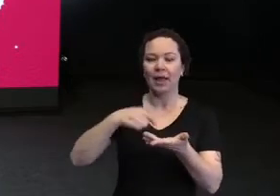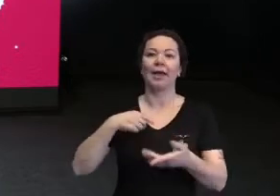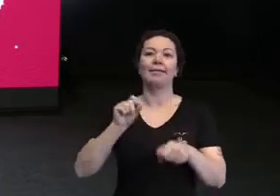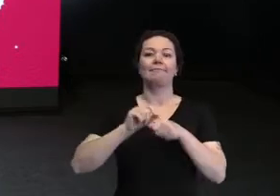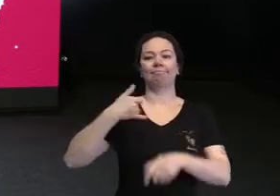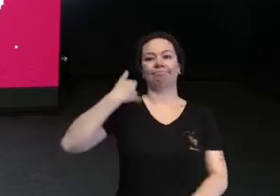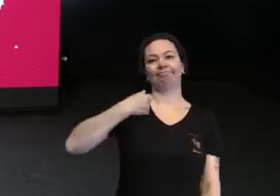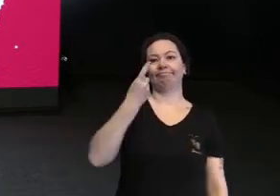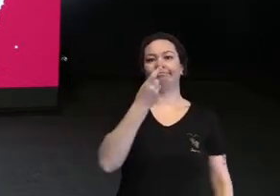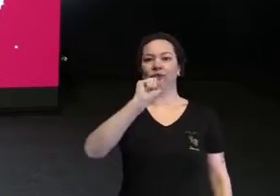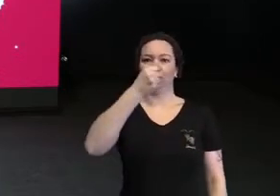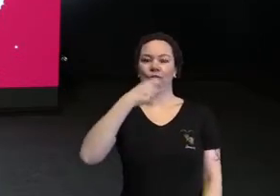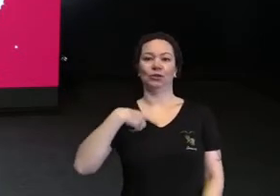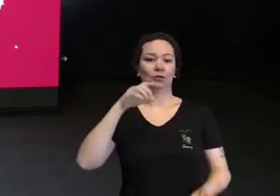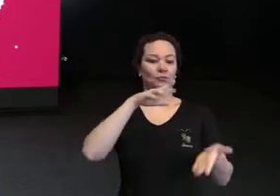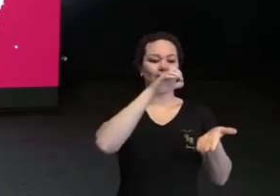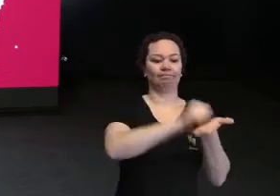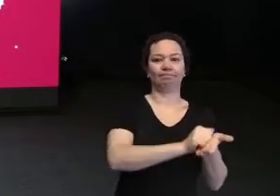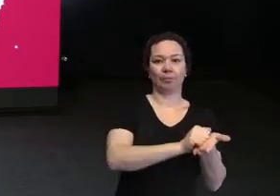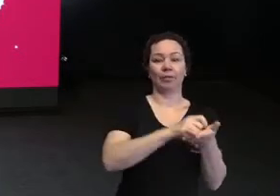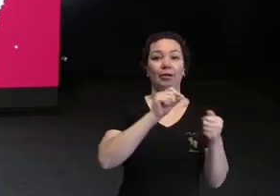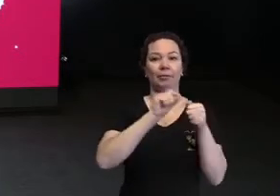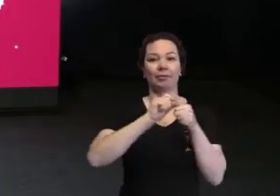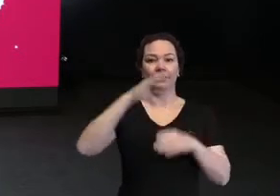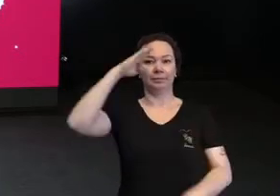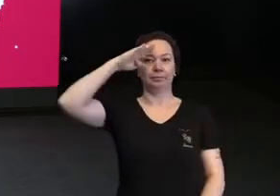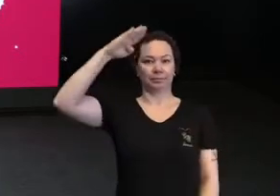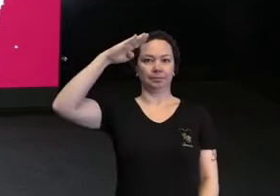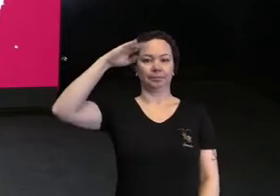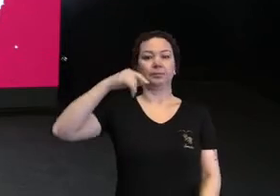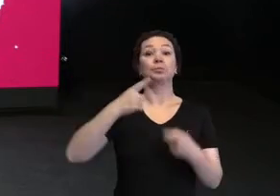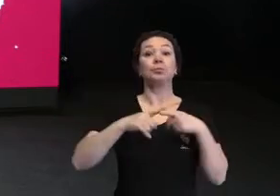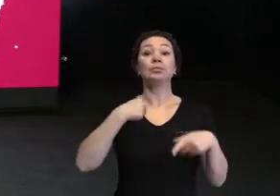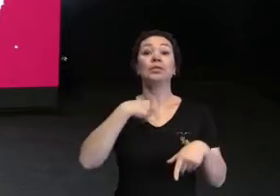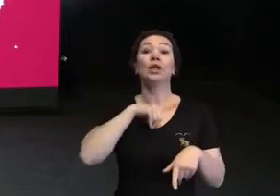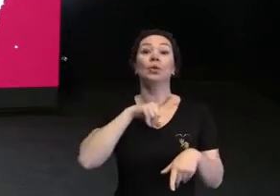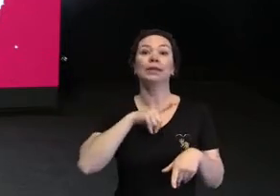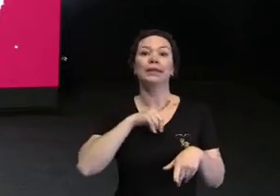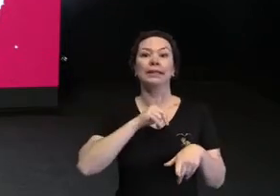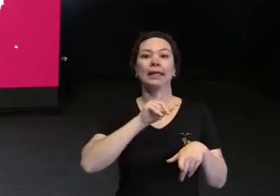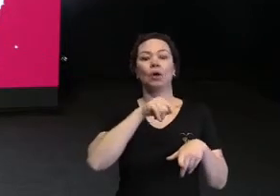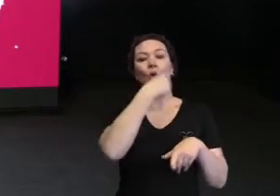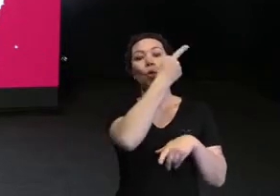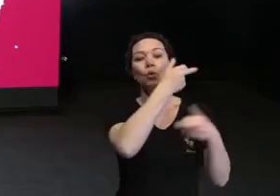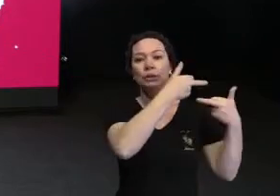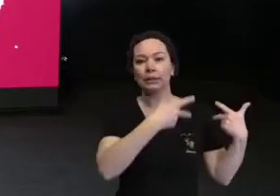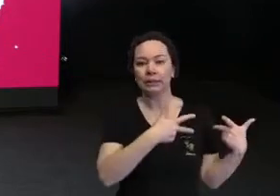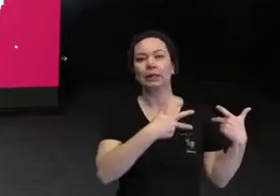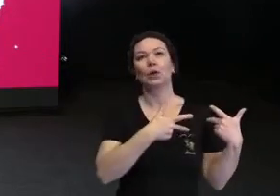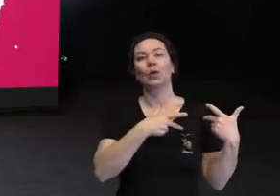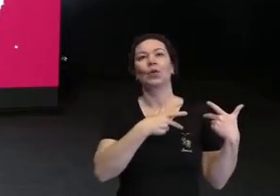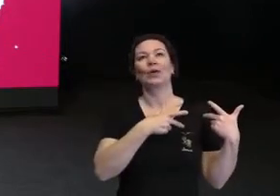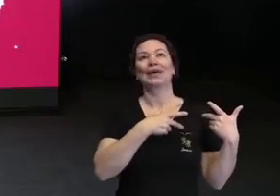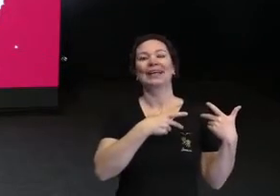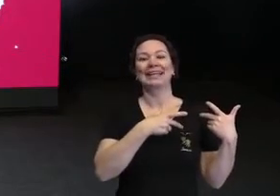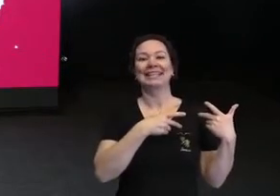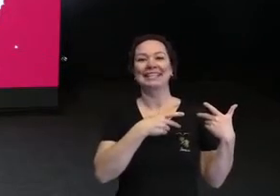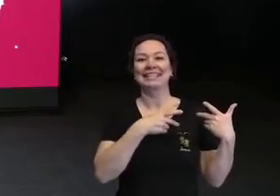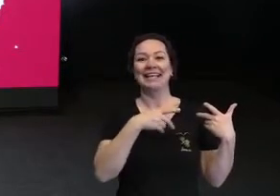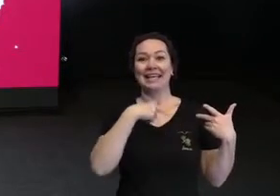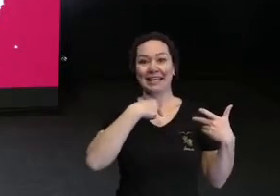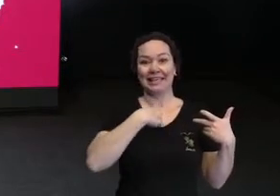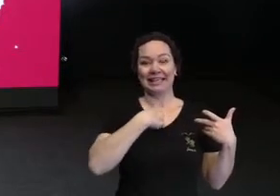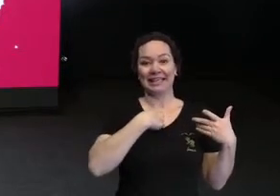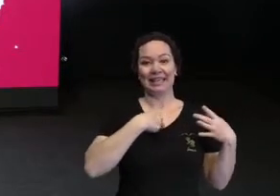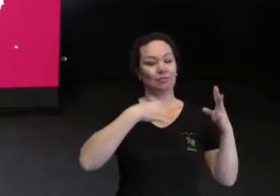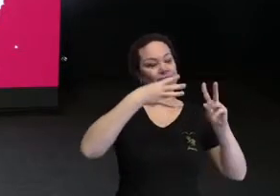anos, eu me inscrevi nas Forças Armadas. Por quê? Porque eu tenho outra especificidade. Eu sou